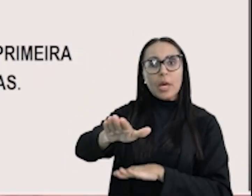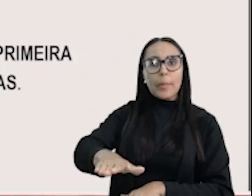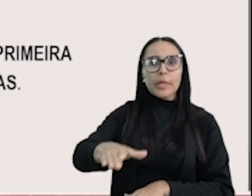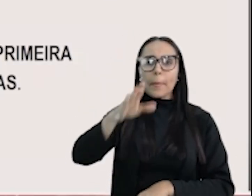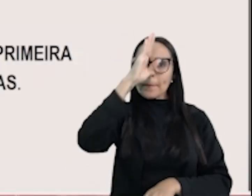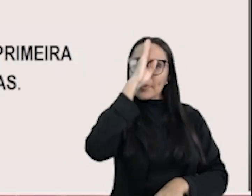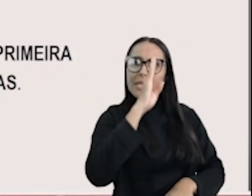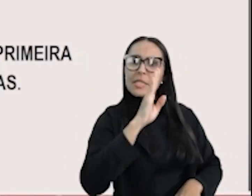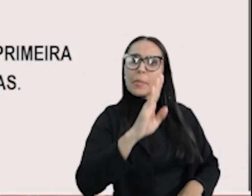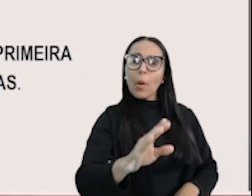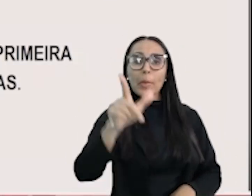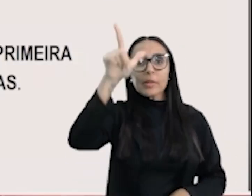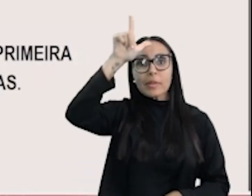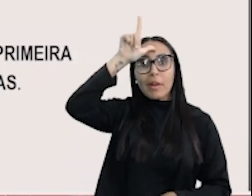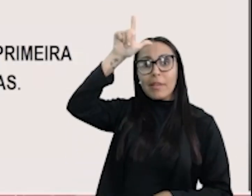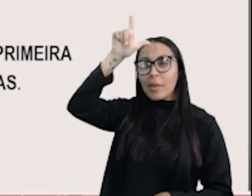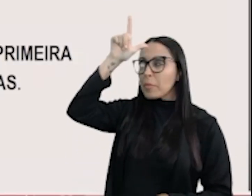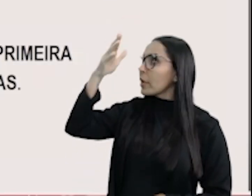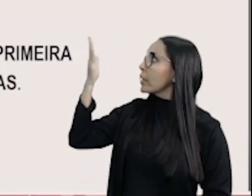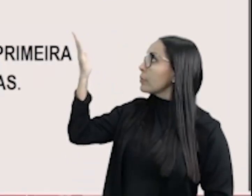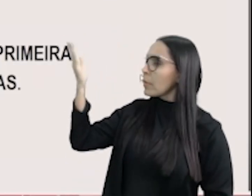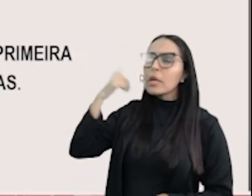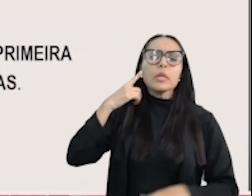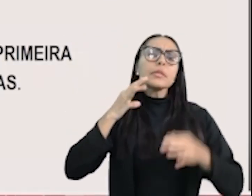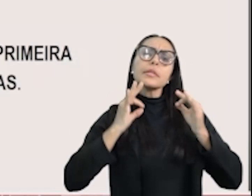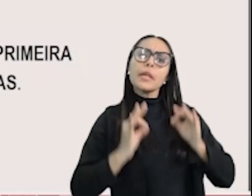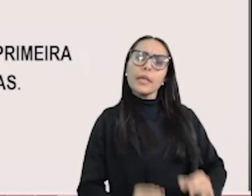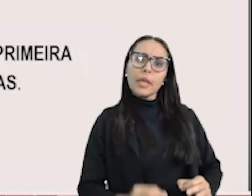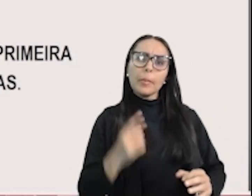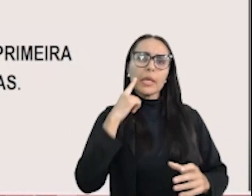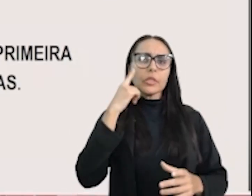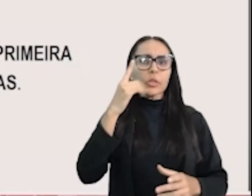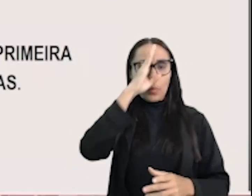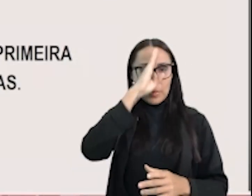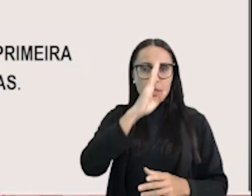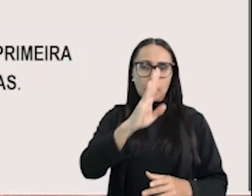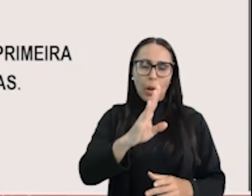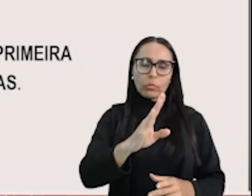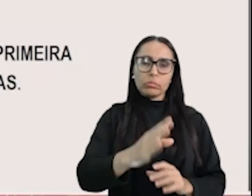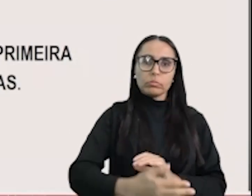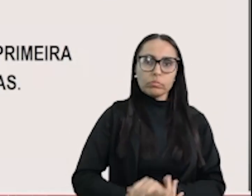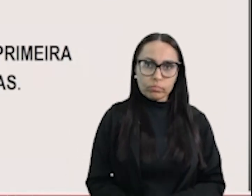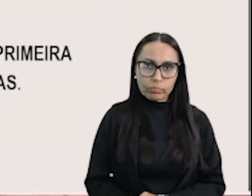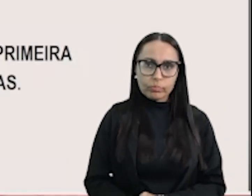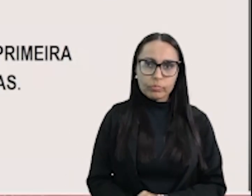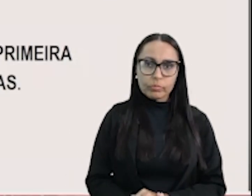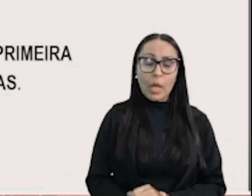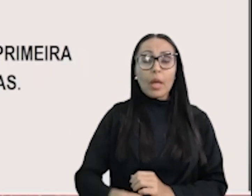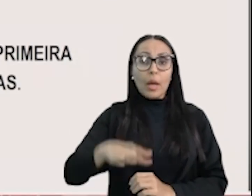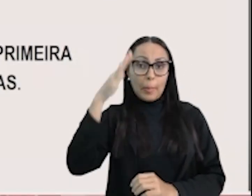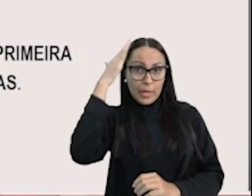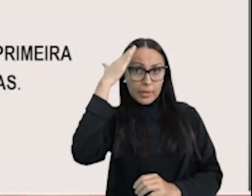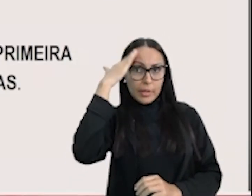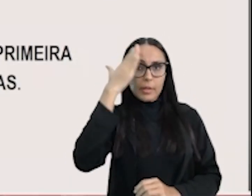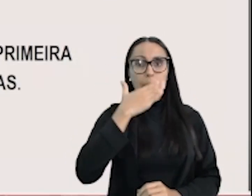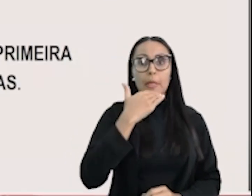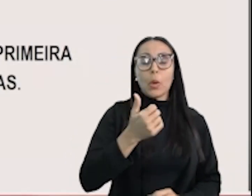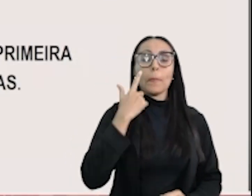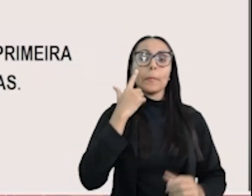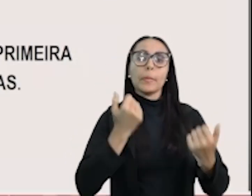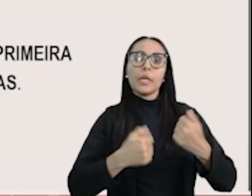principalmente da Alemanha, certamente estão entre os principais. Para entender esse cenário,